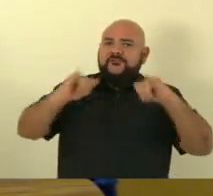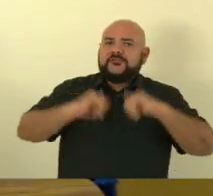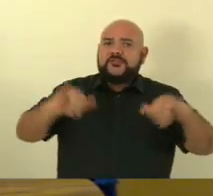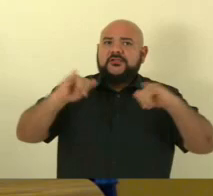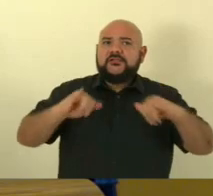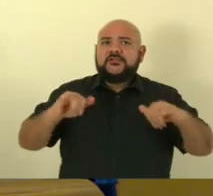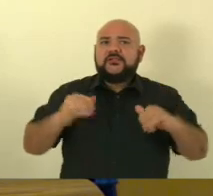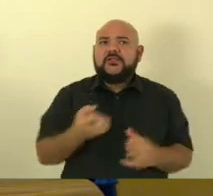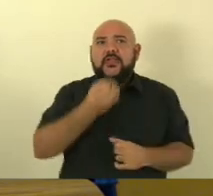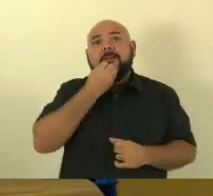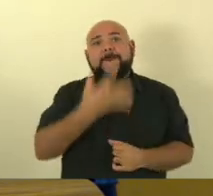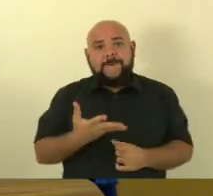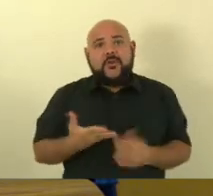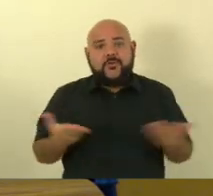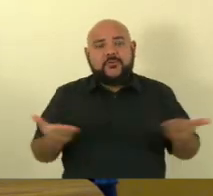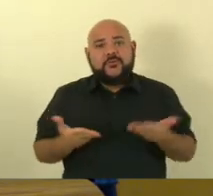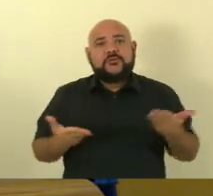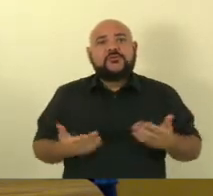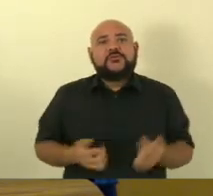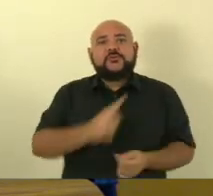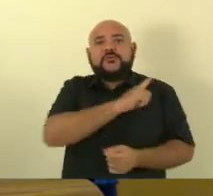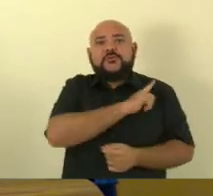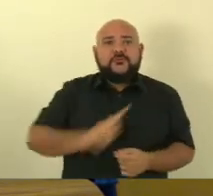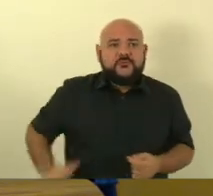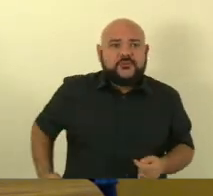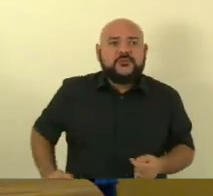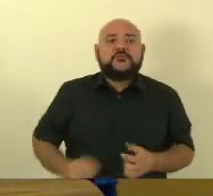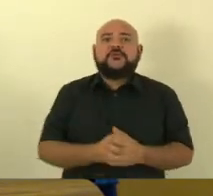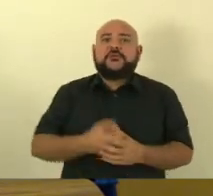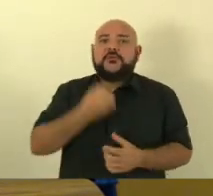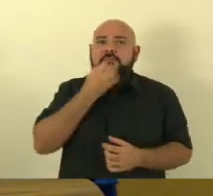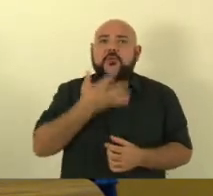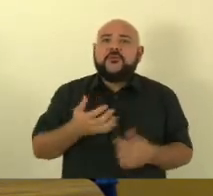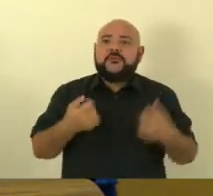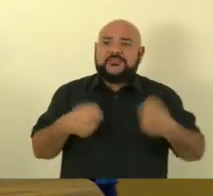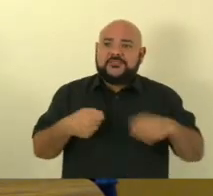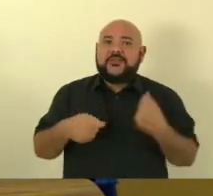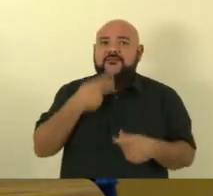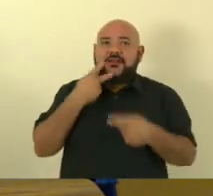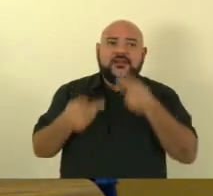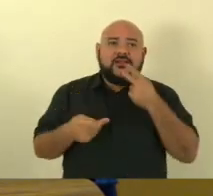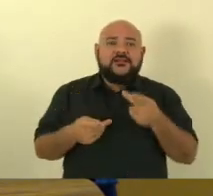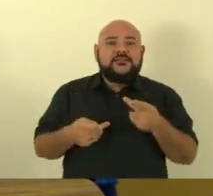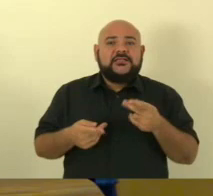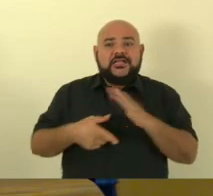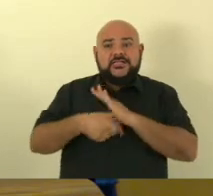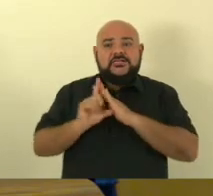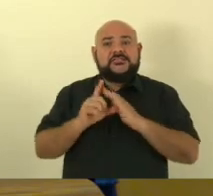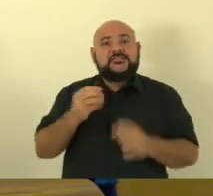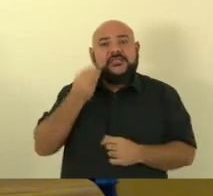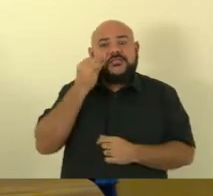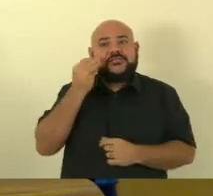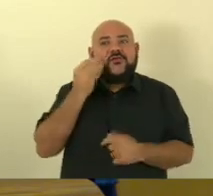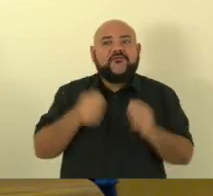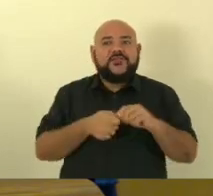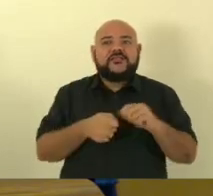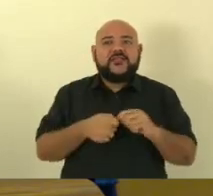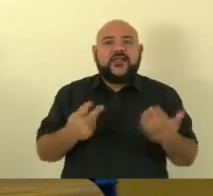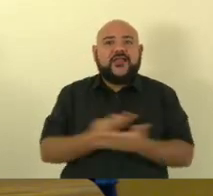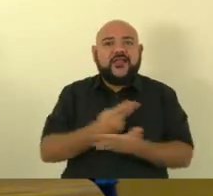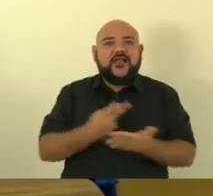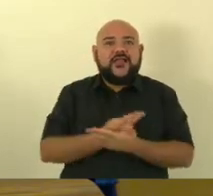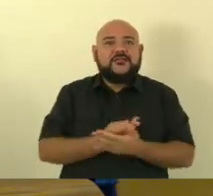inclusive para o atual governo tem que ser sincero ou seja tentaram fazer tudo errado mas agentes externos